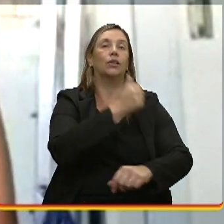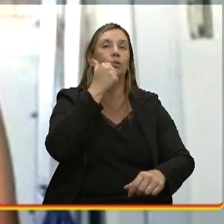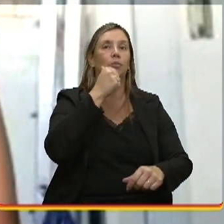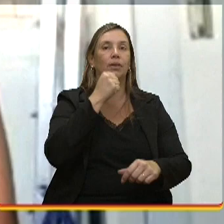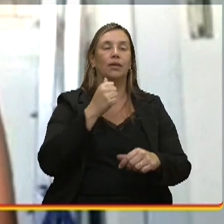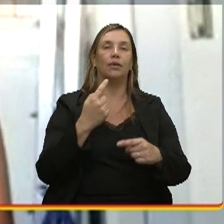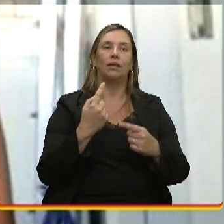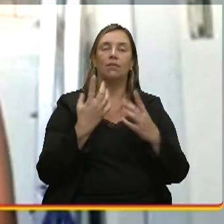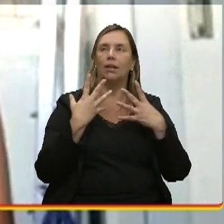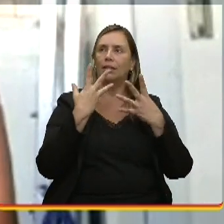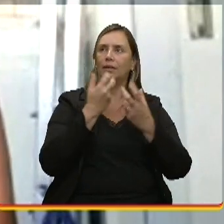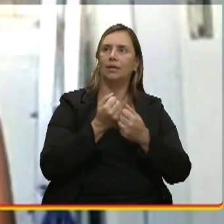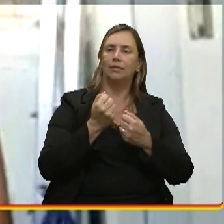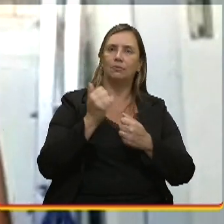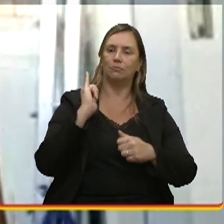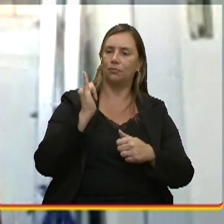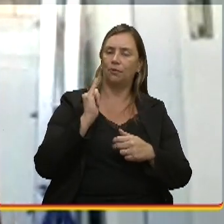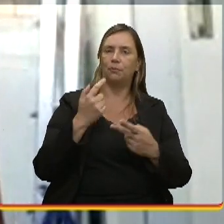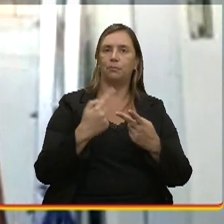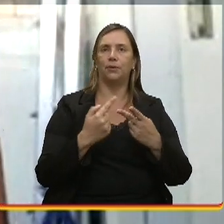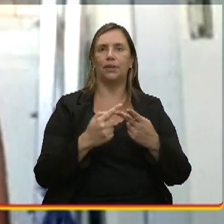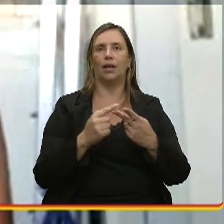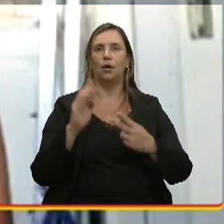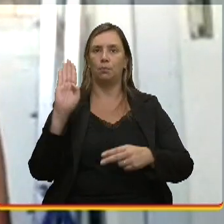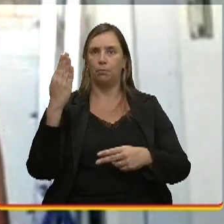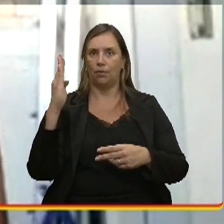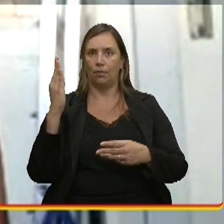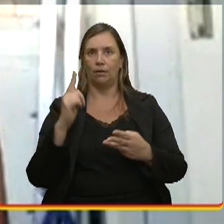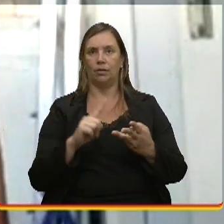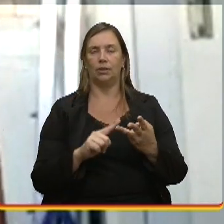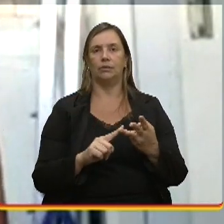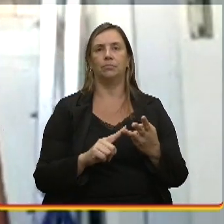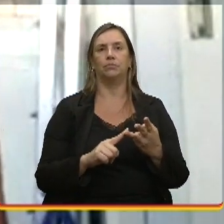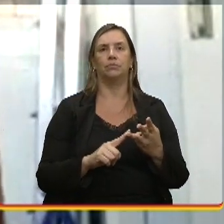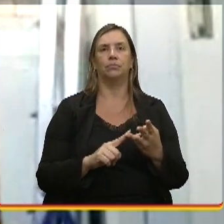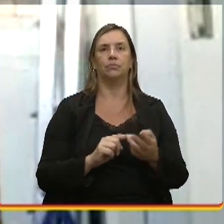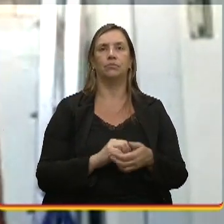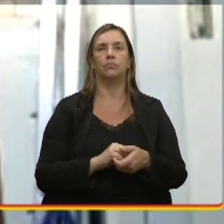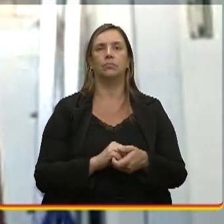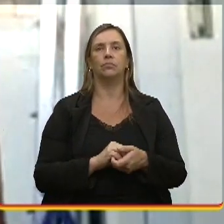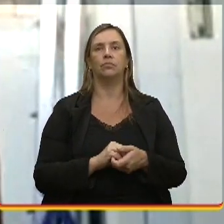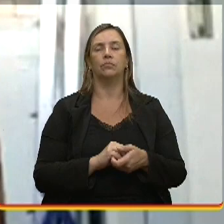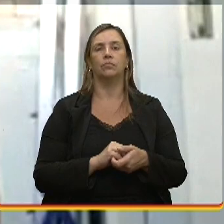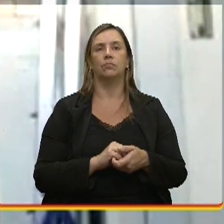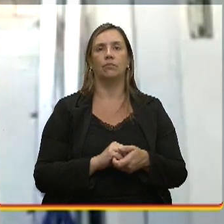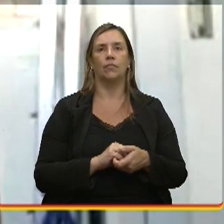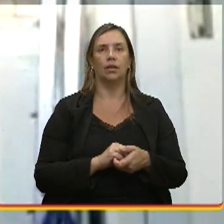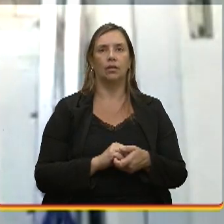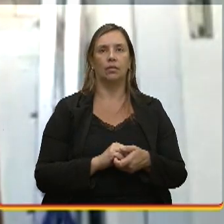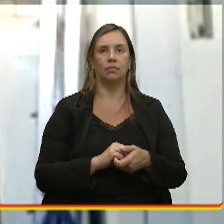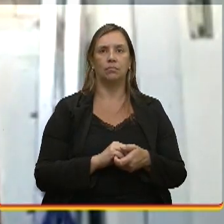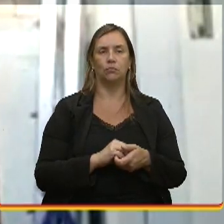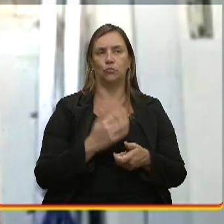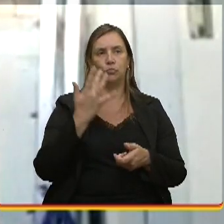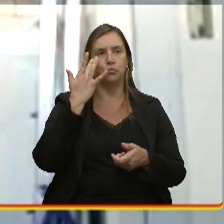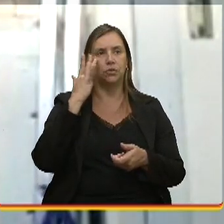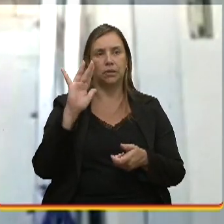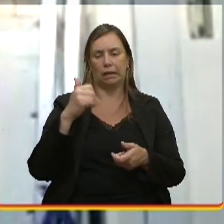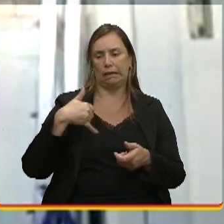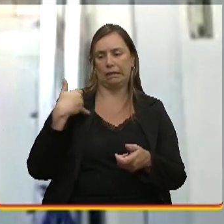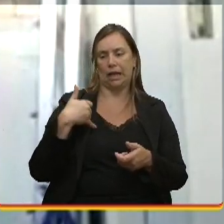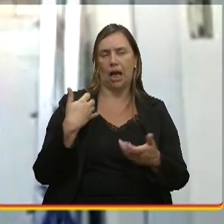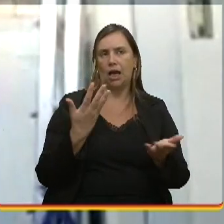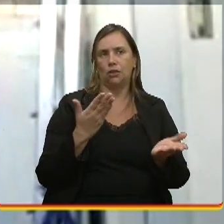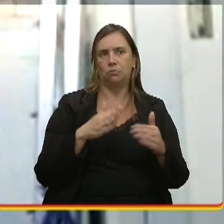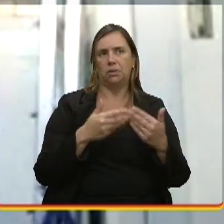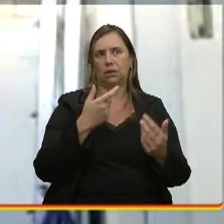lindo, assim, que ela é bióloga e ela também, não tenho ideia da idade dela, mas deve